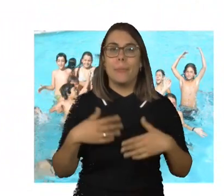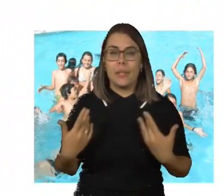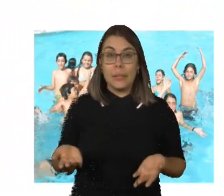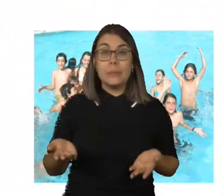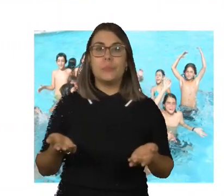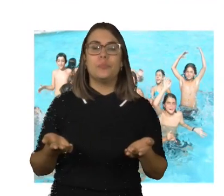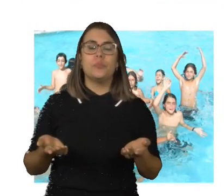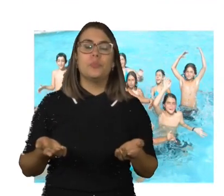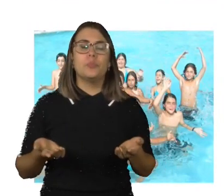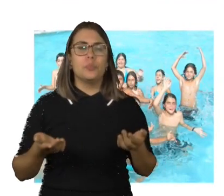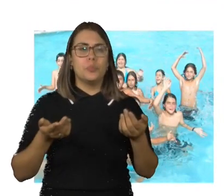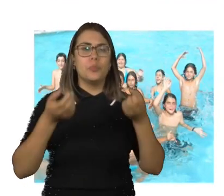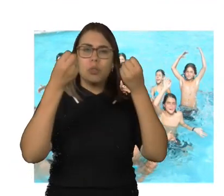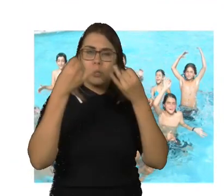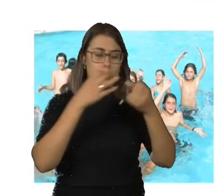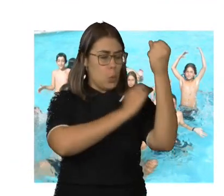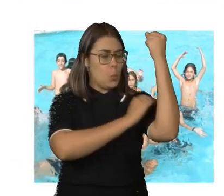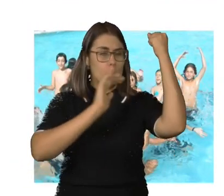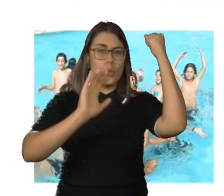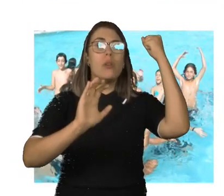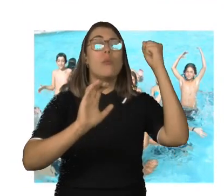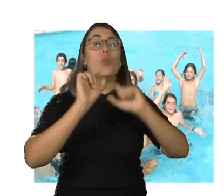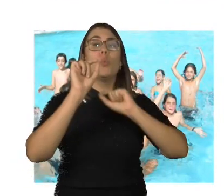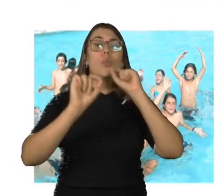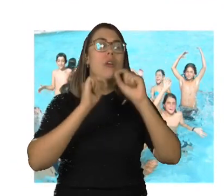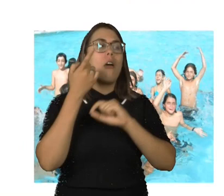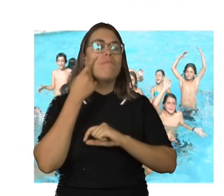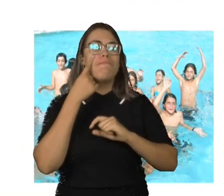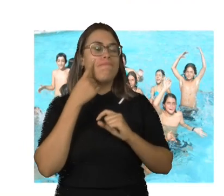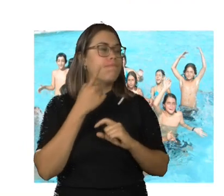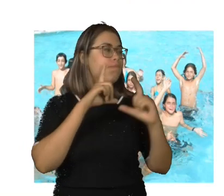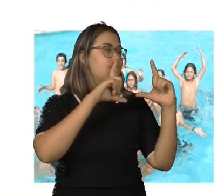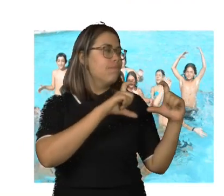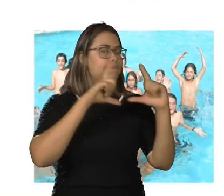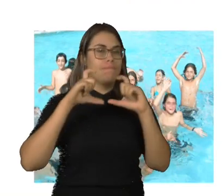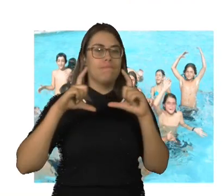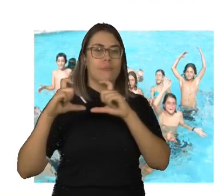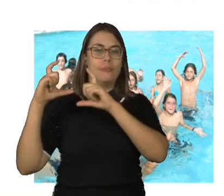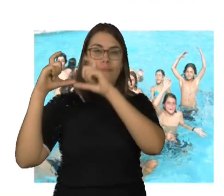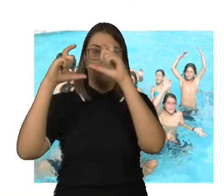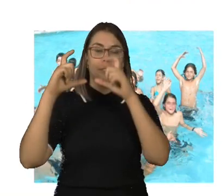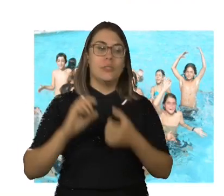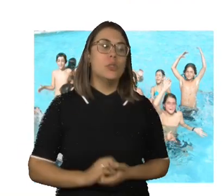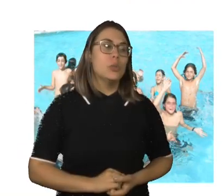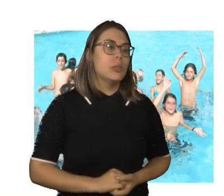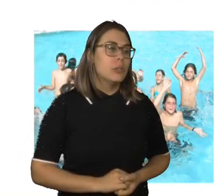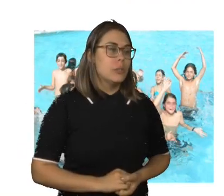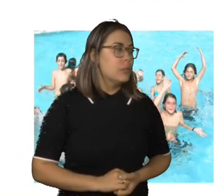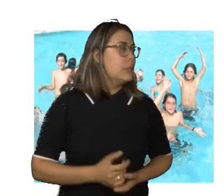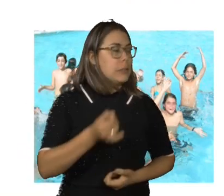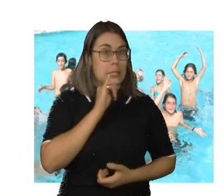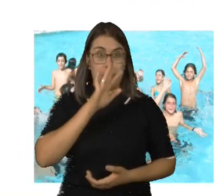das consequências do empoderamento, a gente tem um que, na verdade, é uma consequência de tudo isso, da